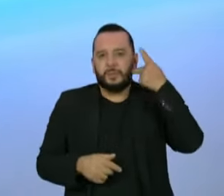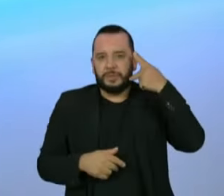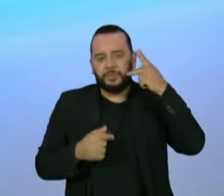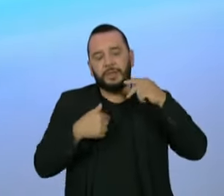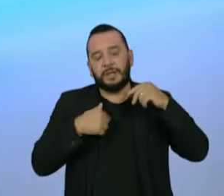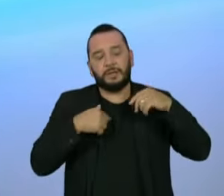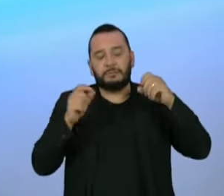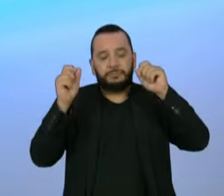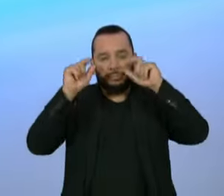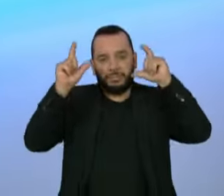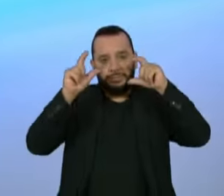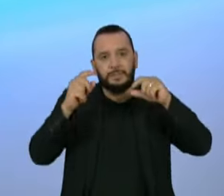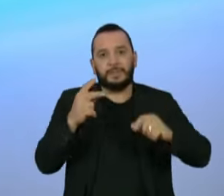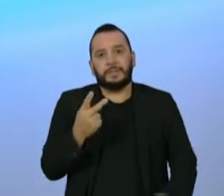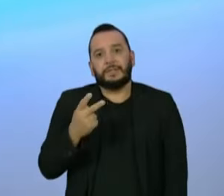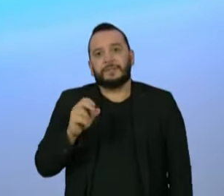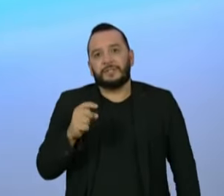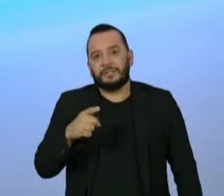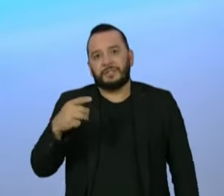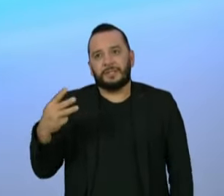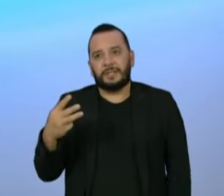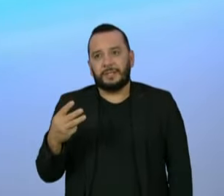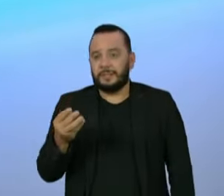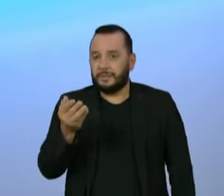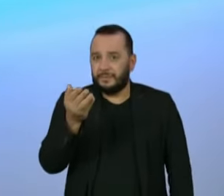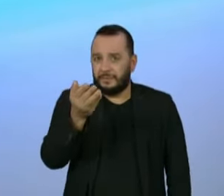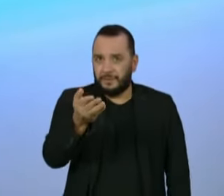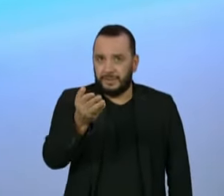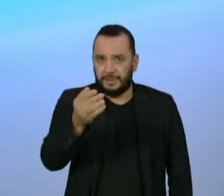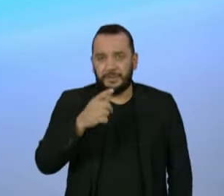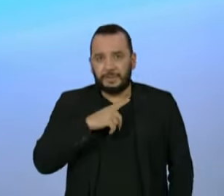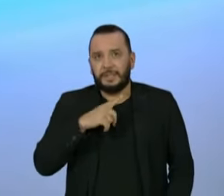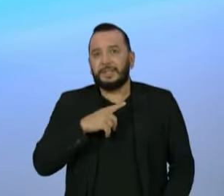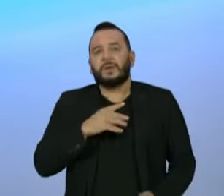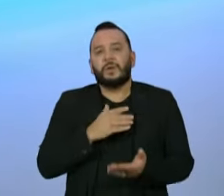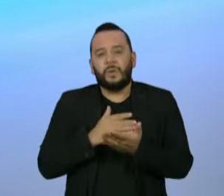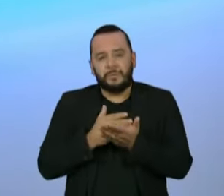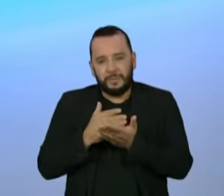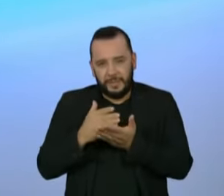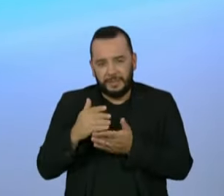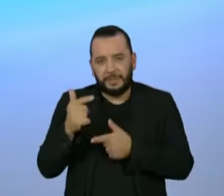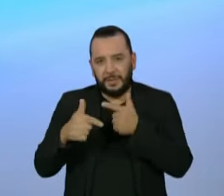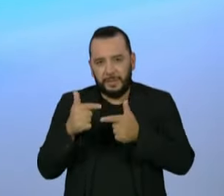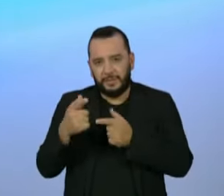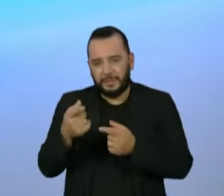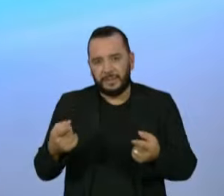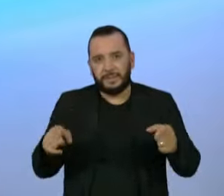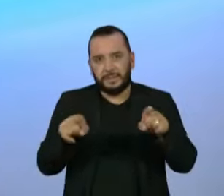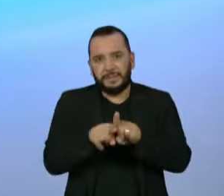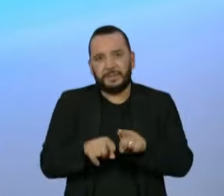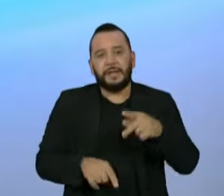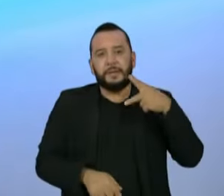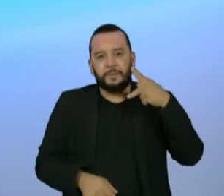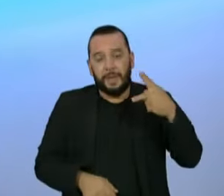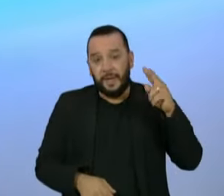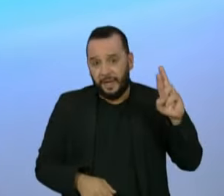impressionado que em 2013 o senhor se filiou no início da sua carreira ao PR,